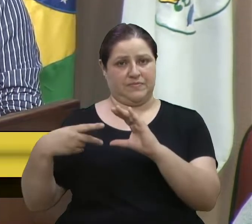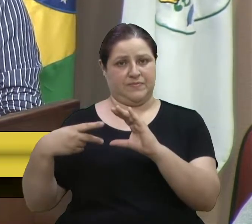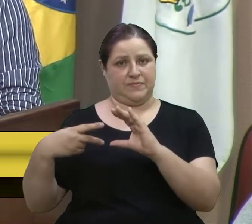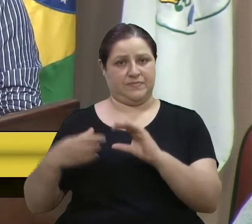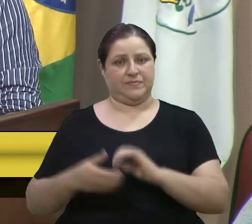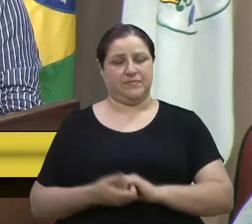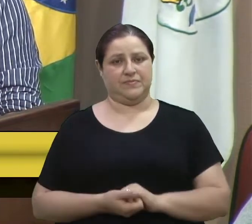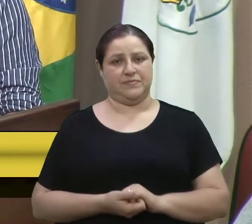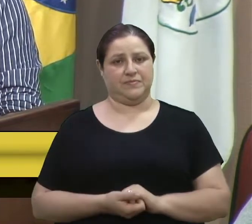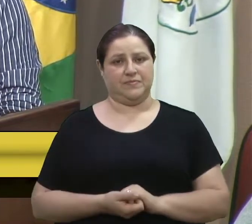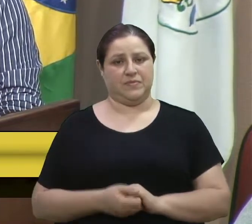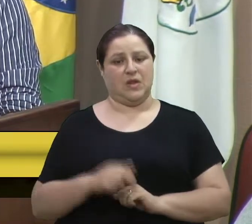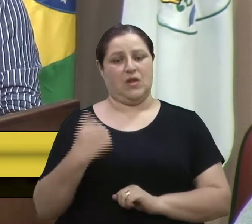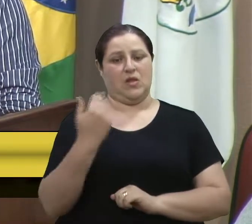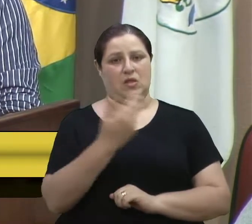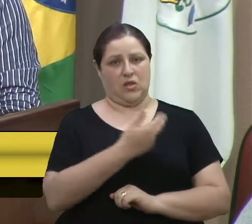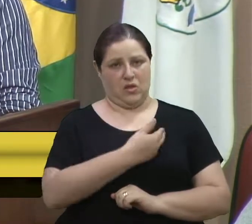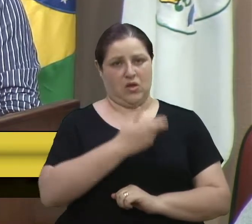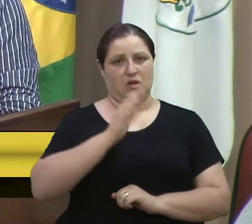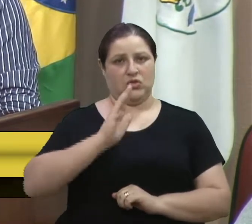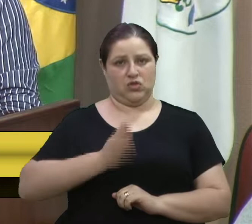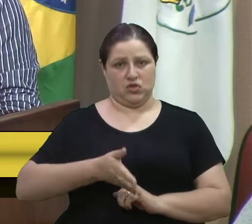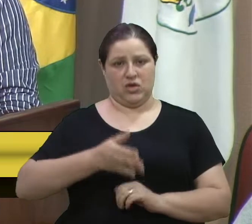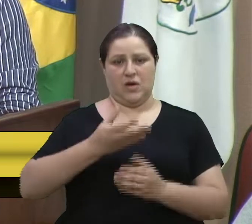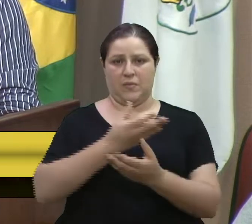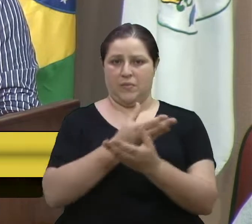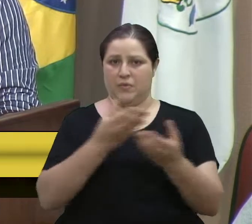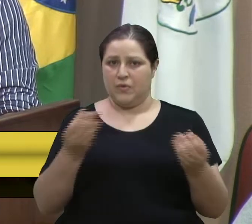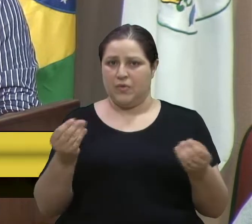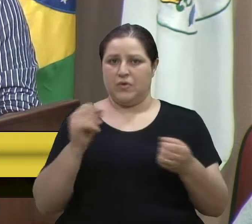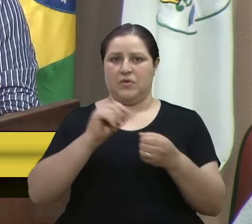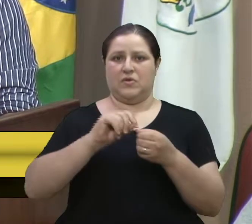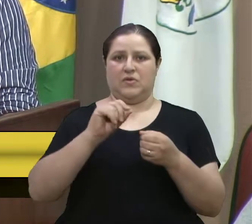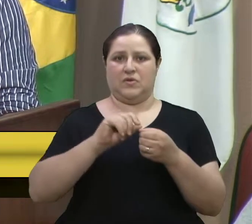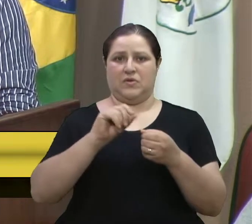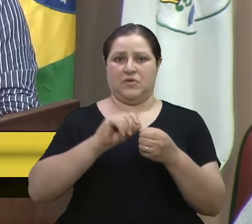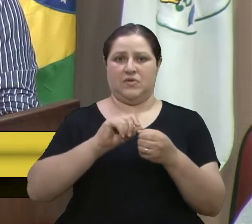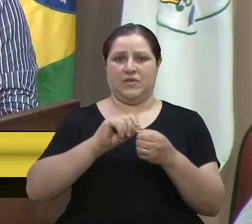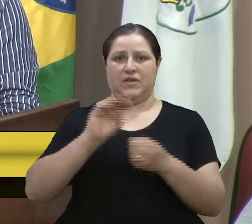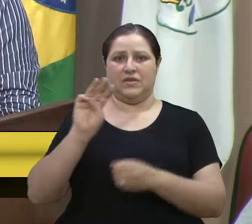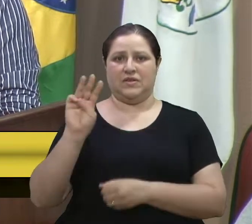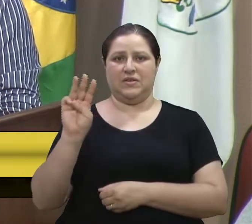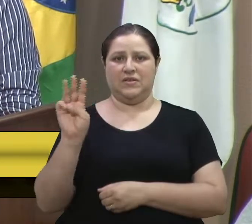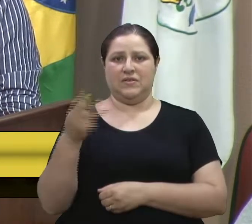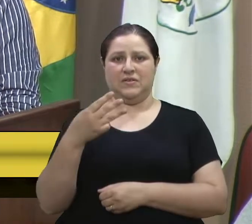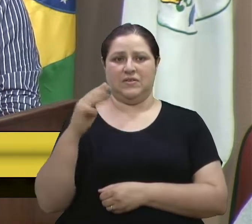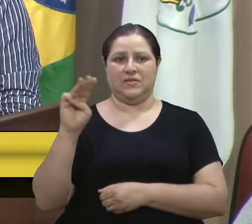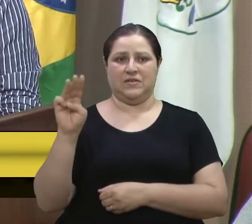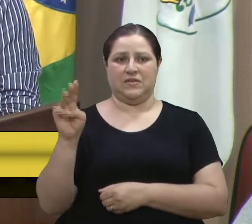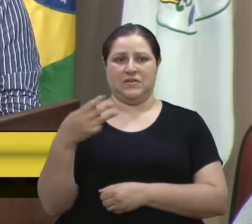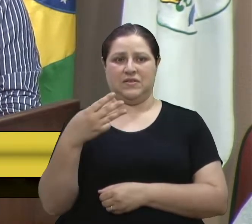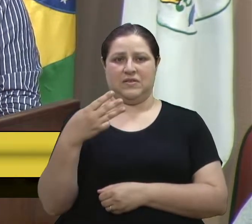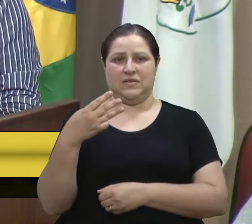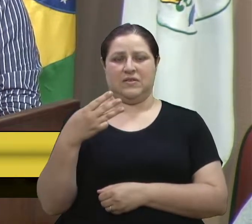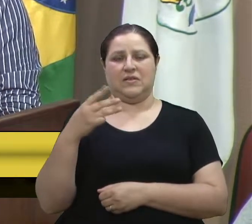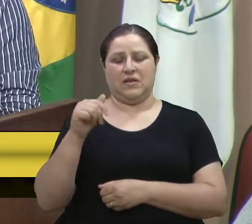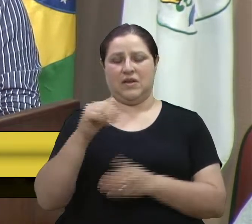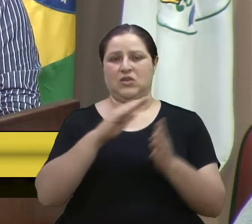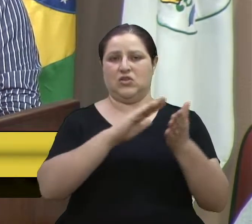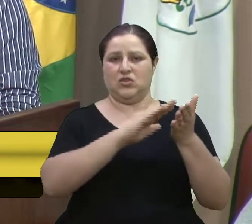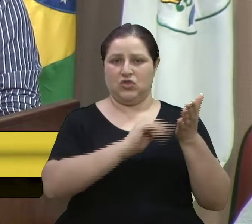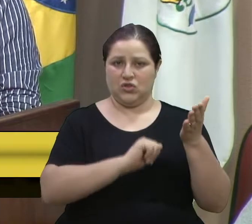nós fizemos muito já pela Vizate, isenção de CSQN,